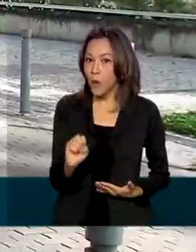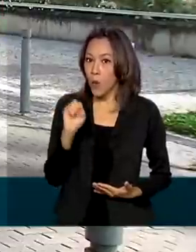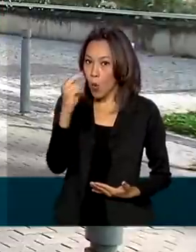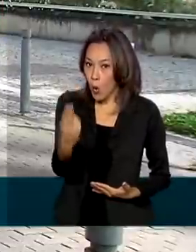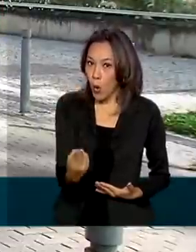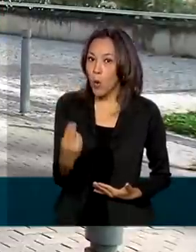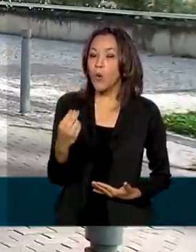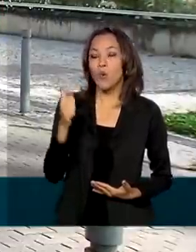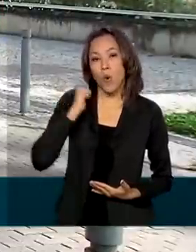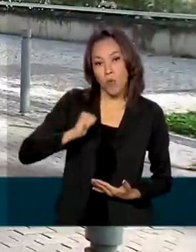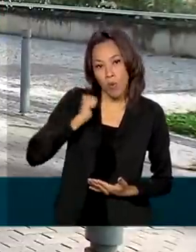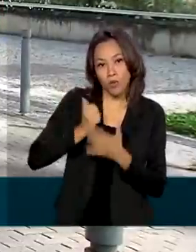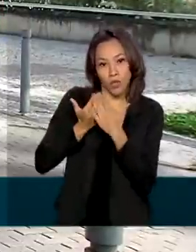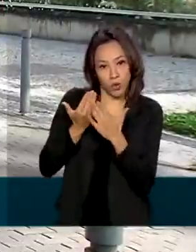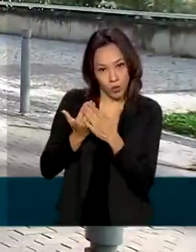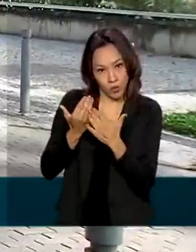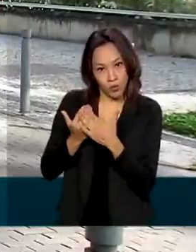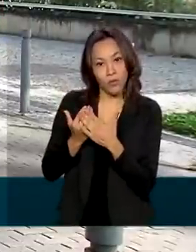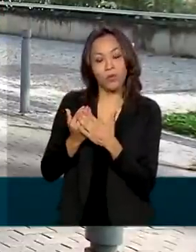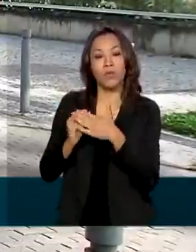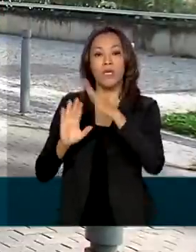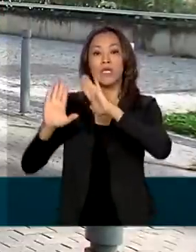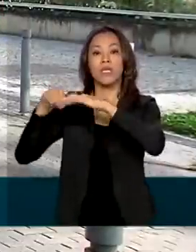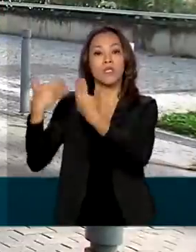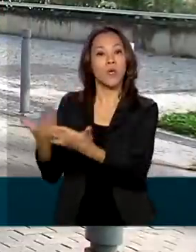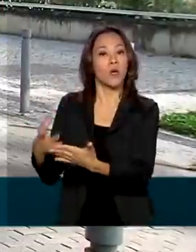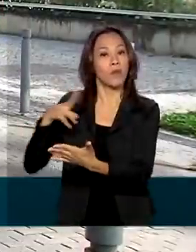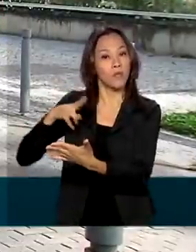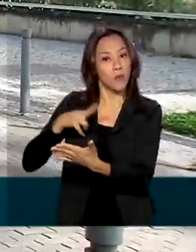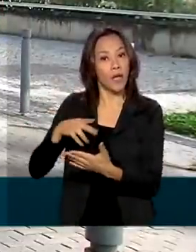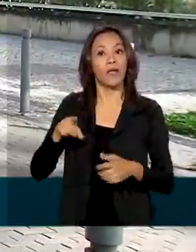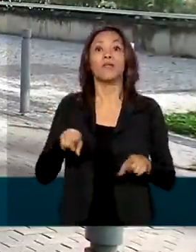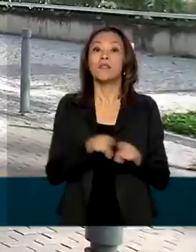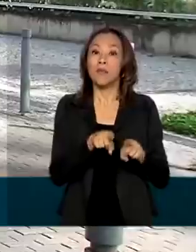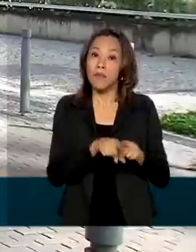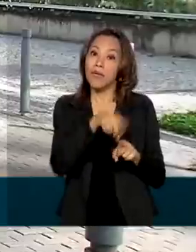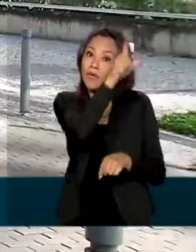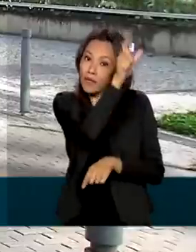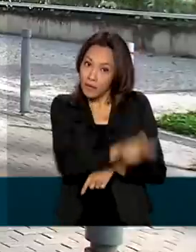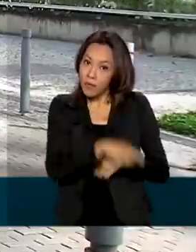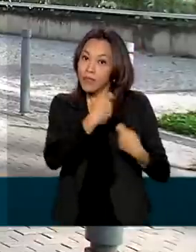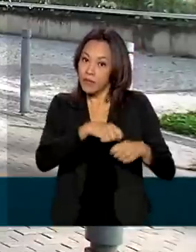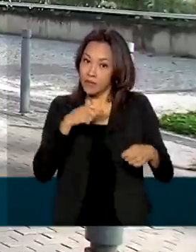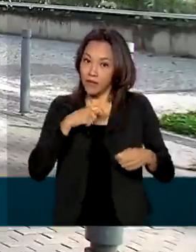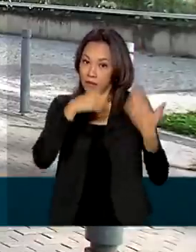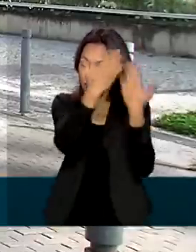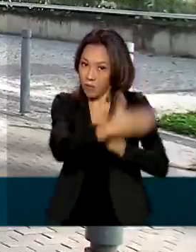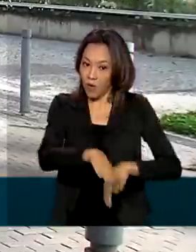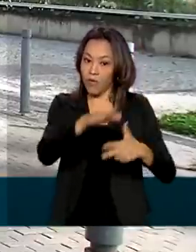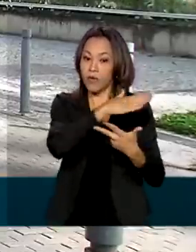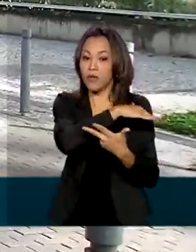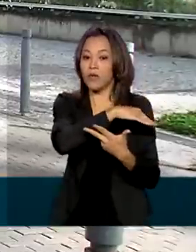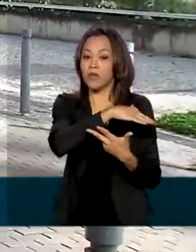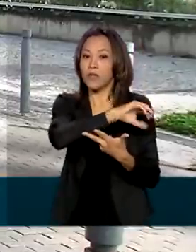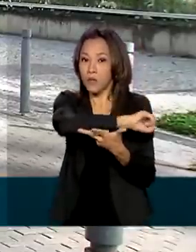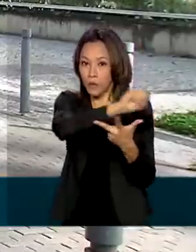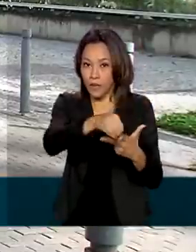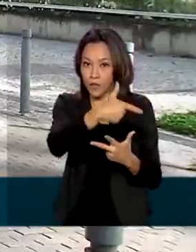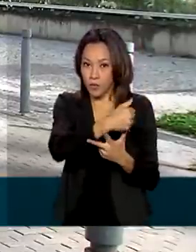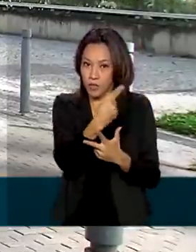bolsa em escola da rede privada. O estudante também precisa ter feito o Enem 2019, ter alcançado no mínimo